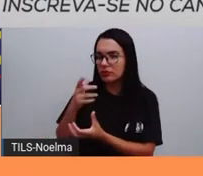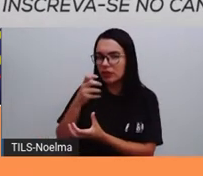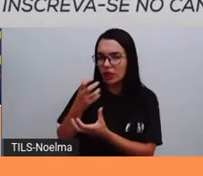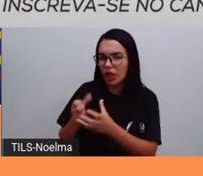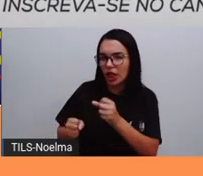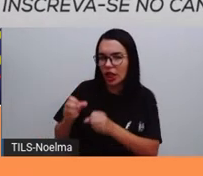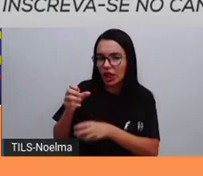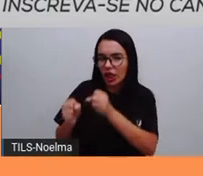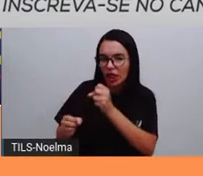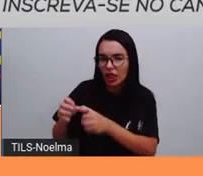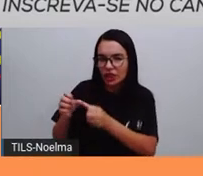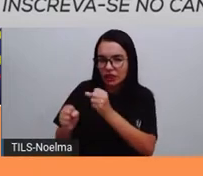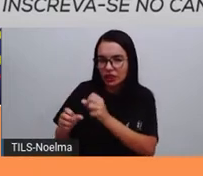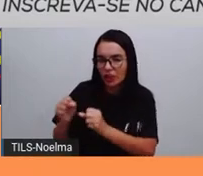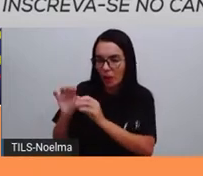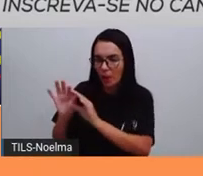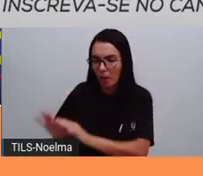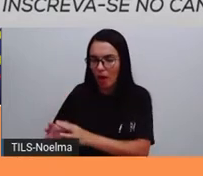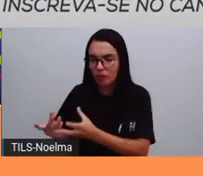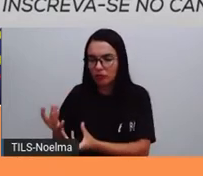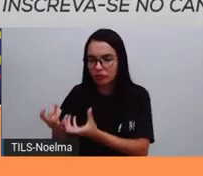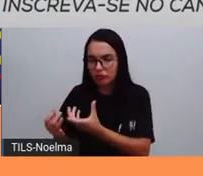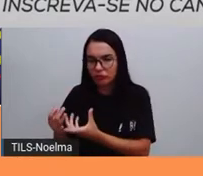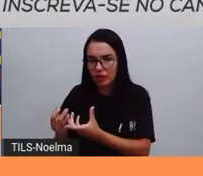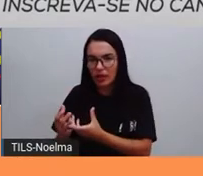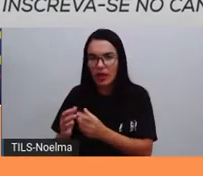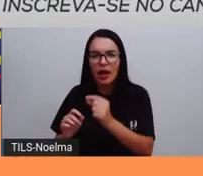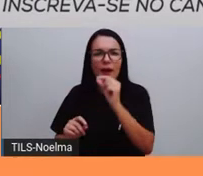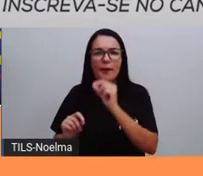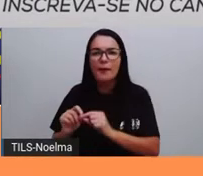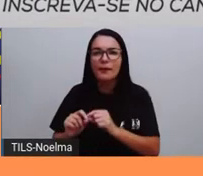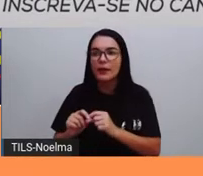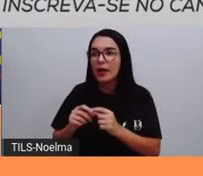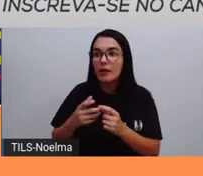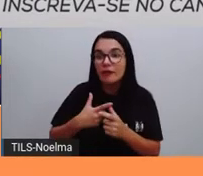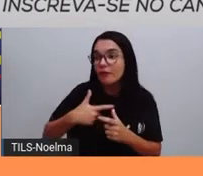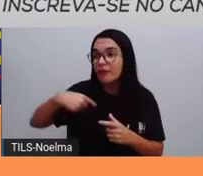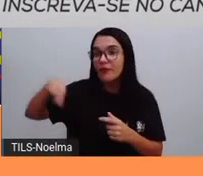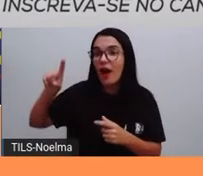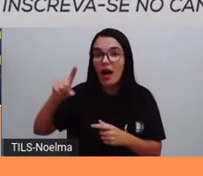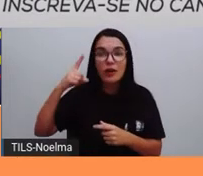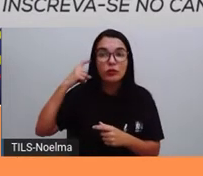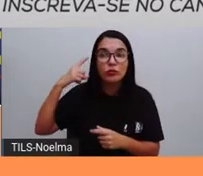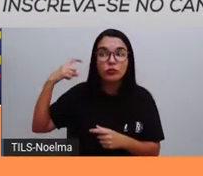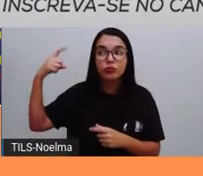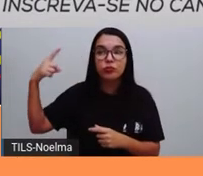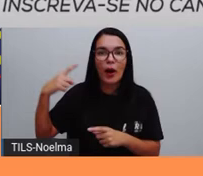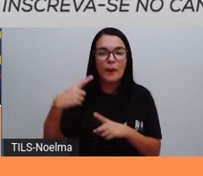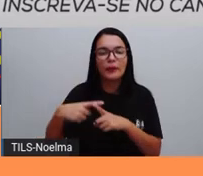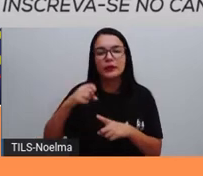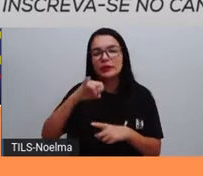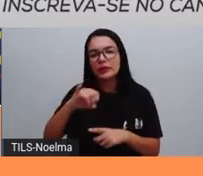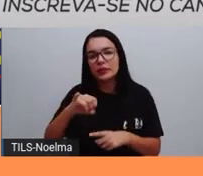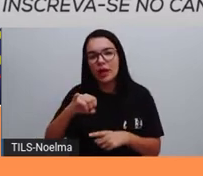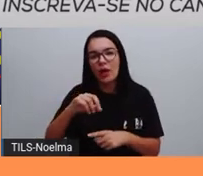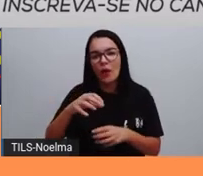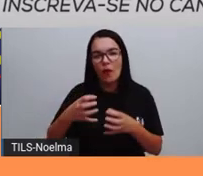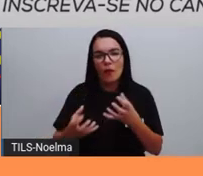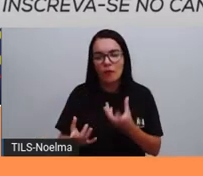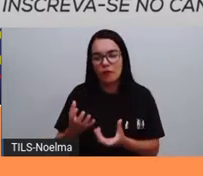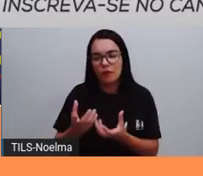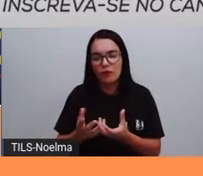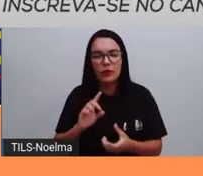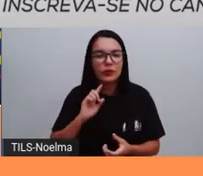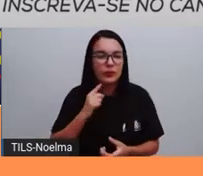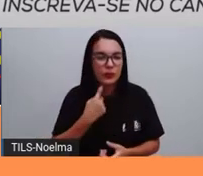vezes apita, não é? E a mamãe sabe, muitas vezes fala, corre, desliga ali a leiteira, senão vai sujar o fogão. Por quê? Porque o